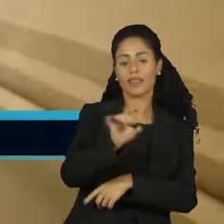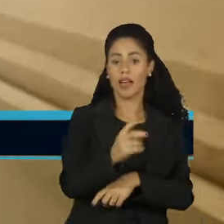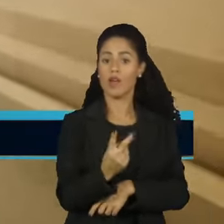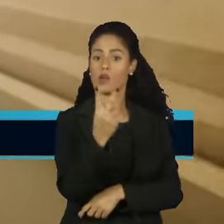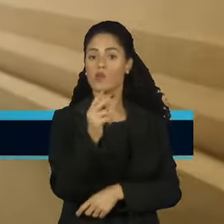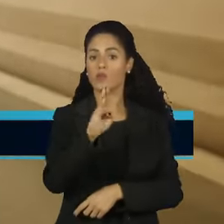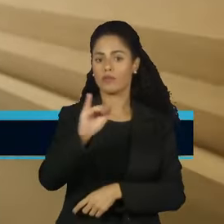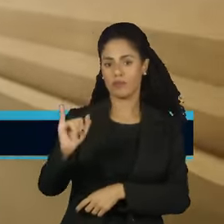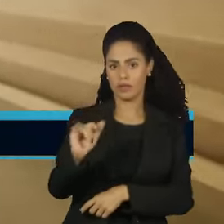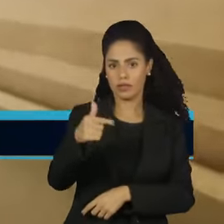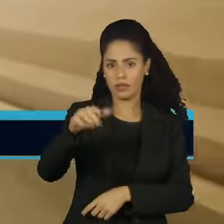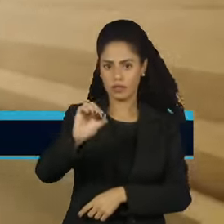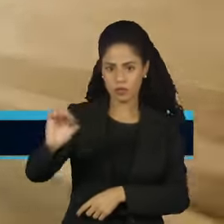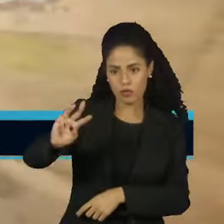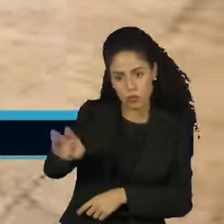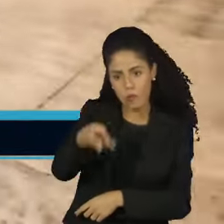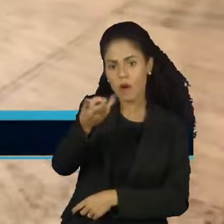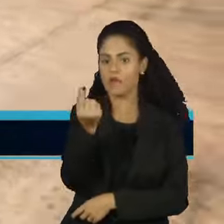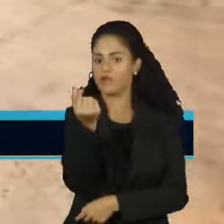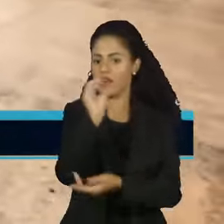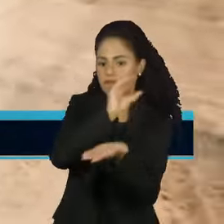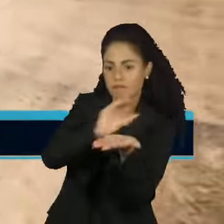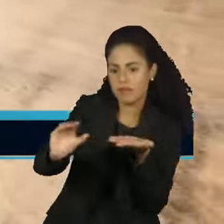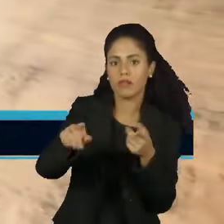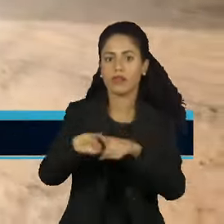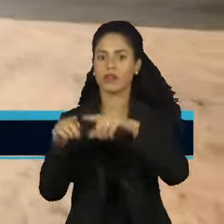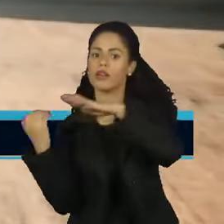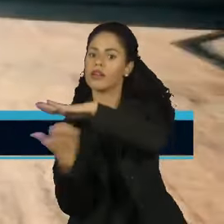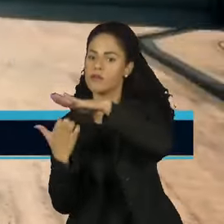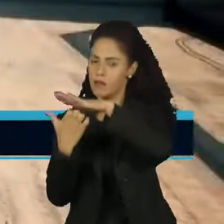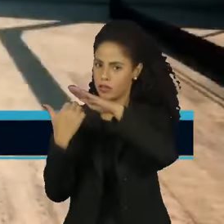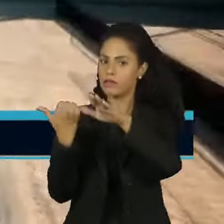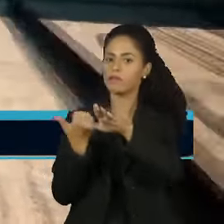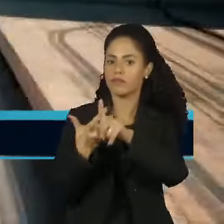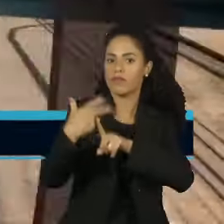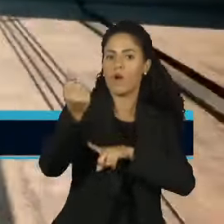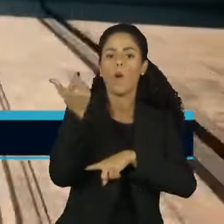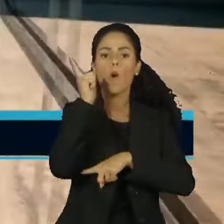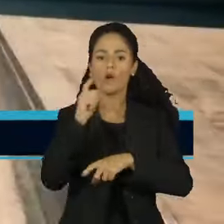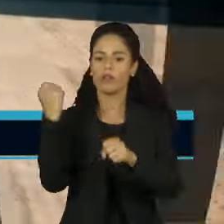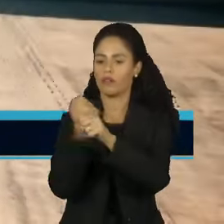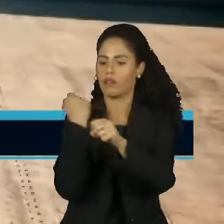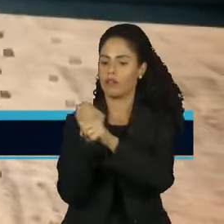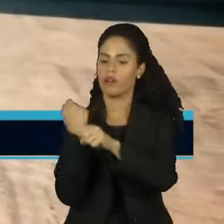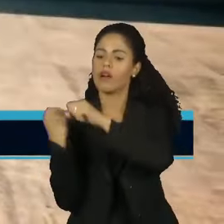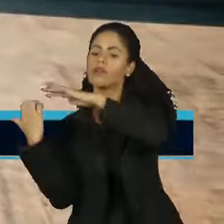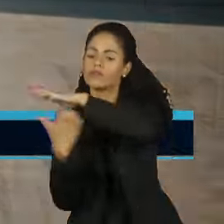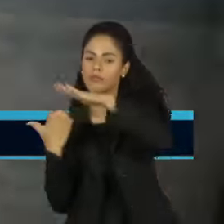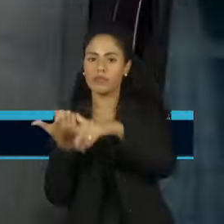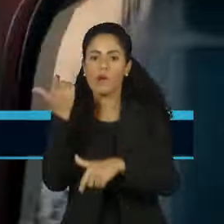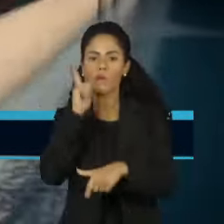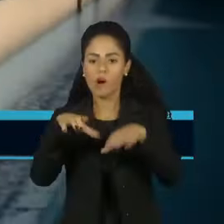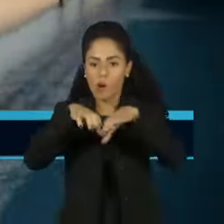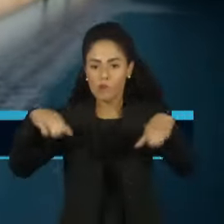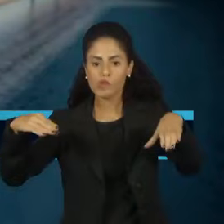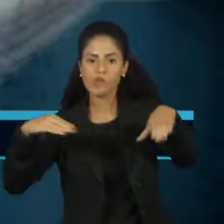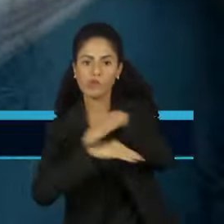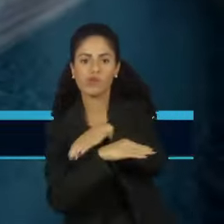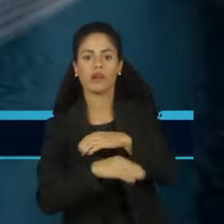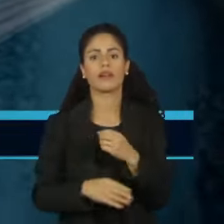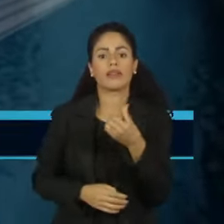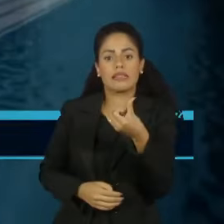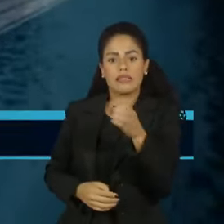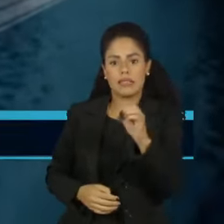2 bilhões e 700 milhões de reais. A empresa que vencer a licitação para construir e operar a via irá arcar com outros